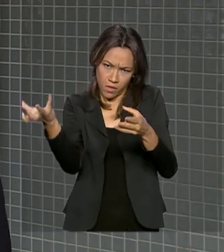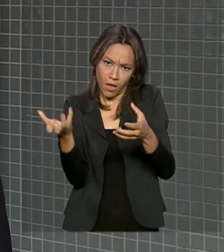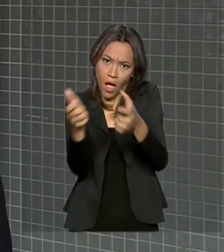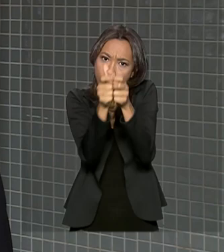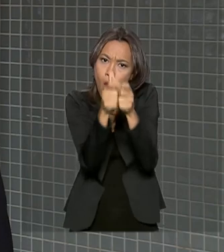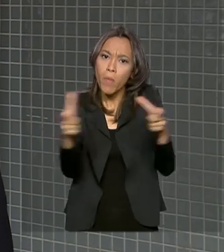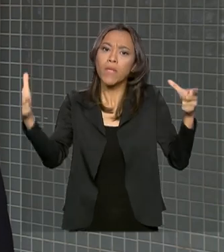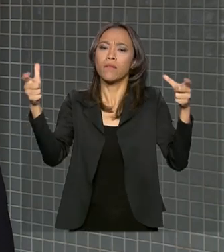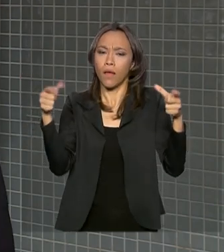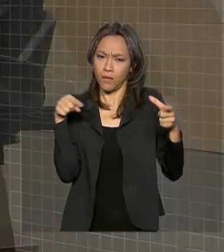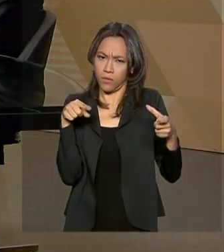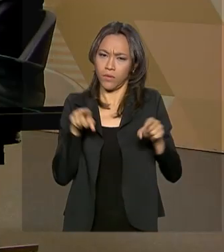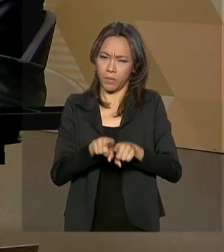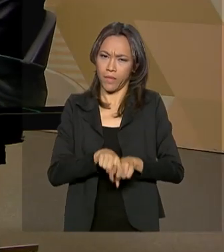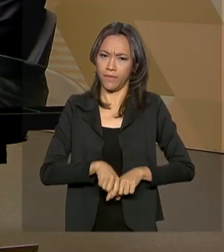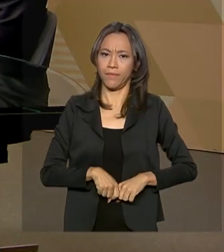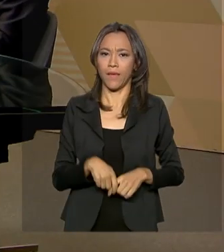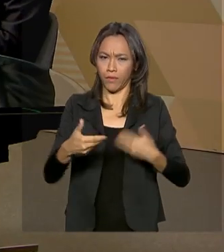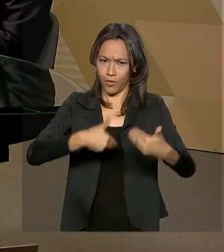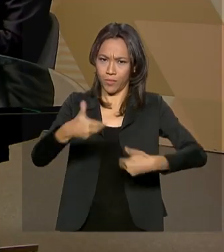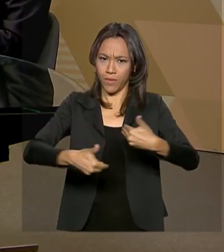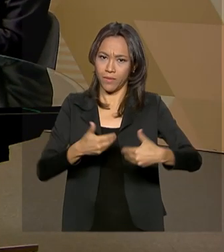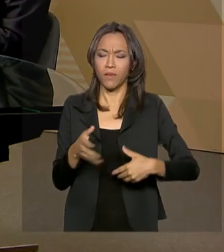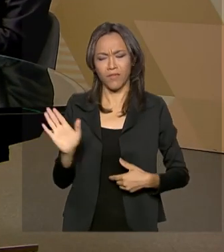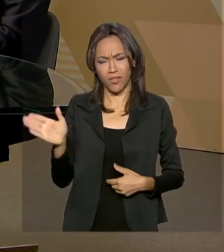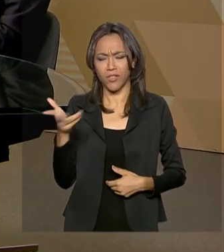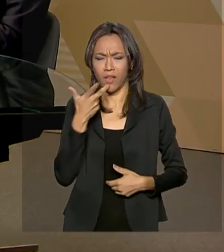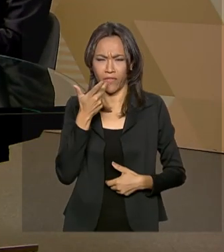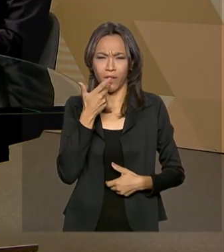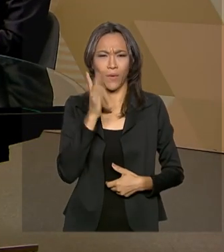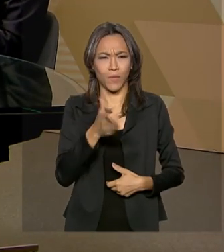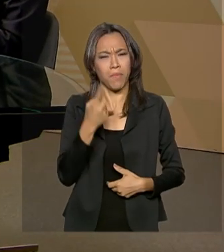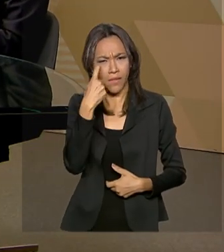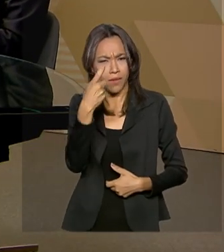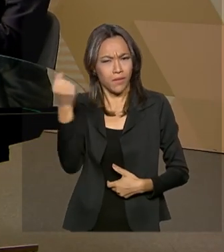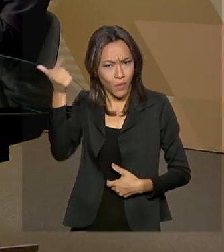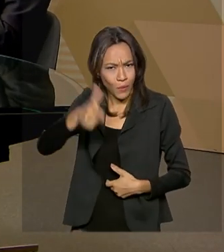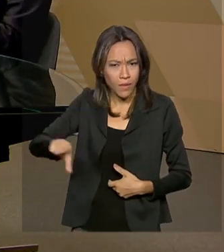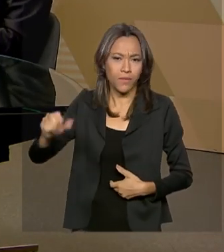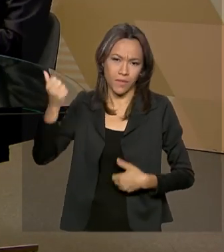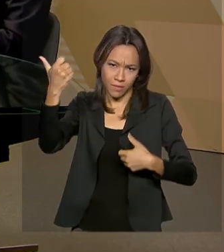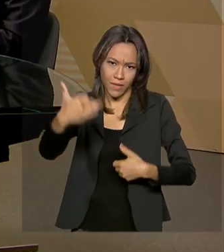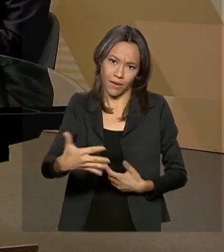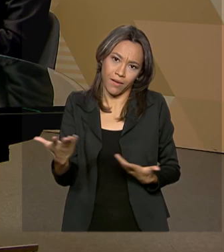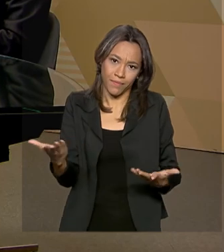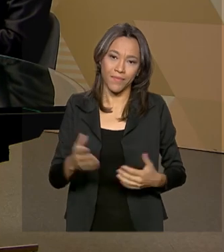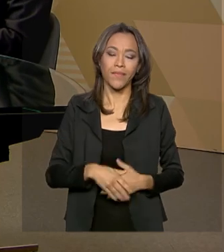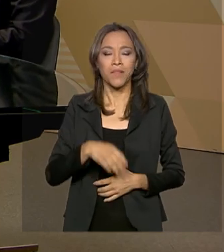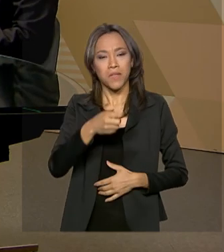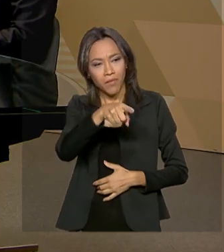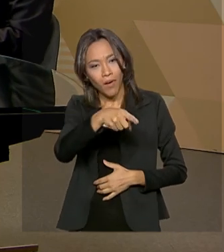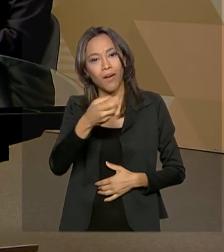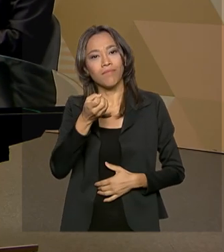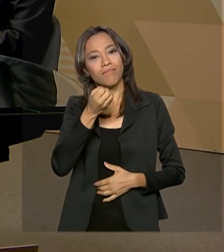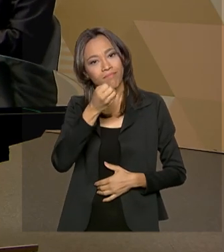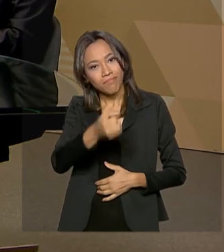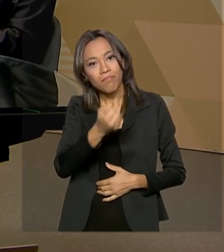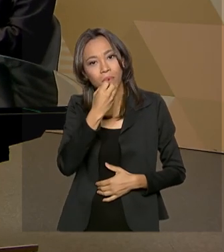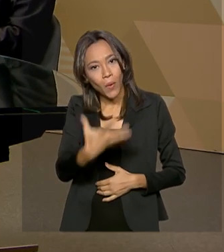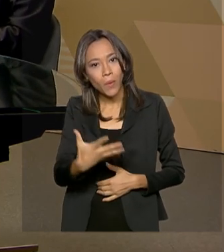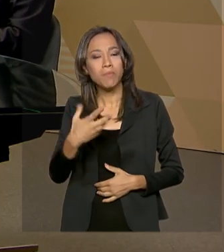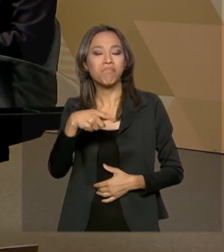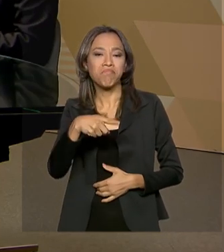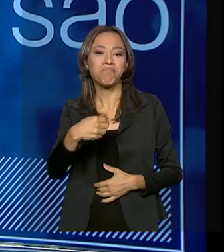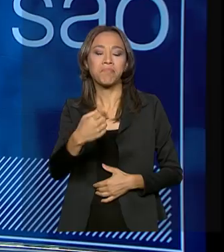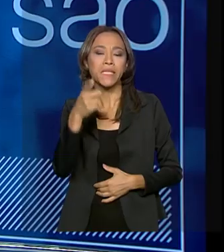mais a rede de atendimento. De uma certa forma, o senhor falou isso, mas acho que era interessante repetir. Muito bom. Douglas também está convidado, vamos conversar, porque é